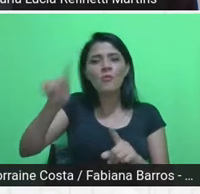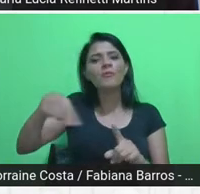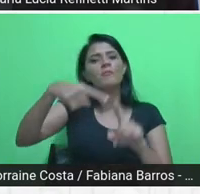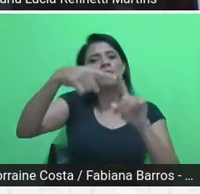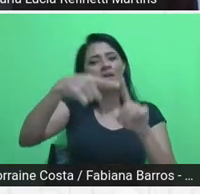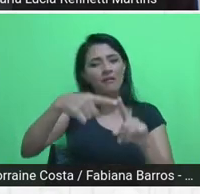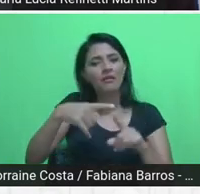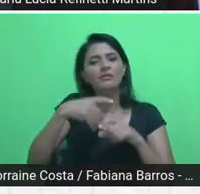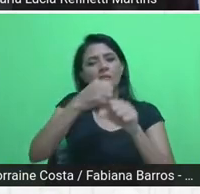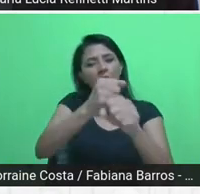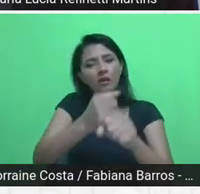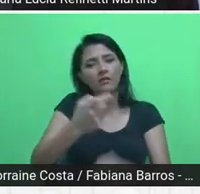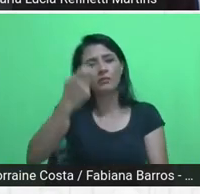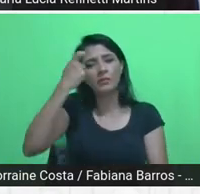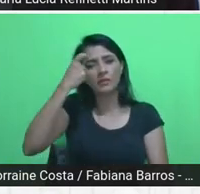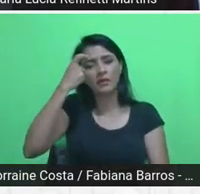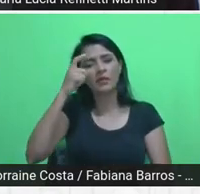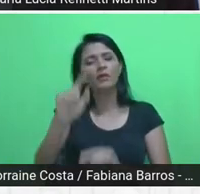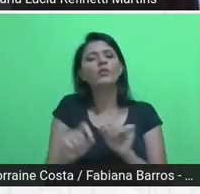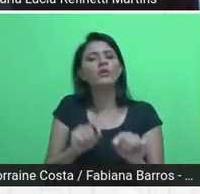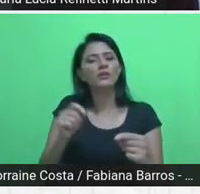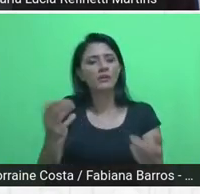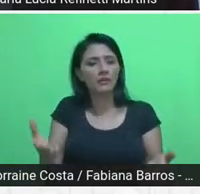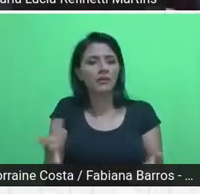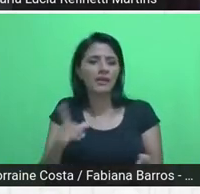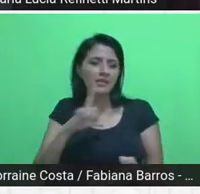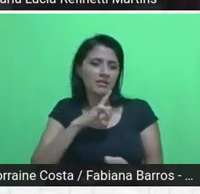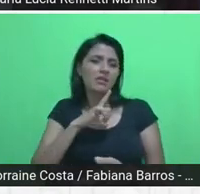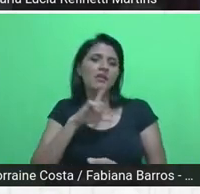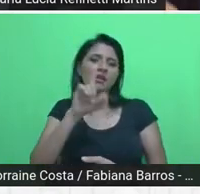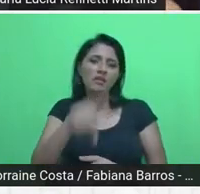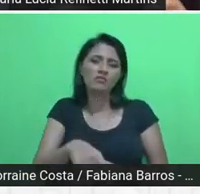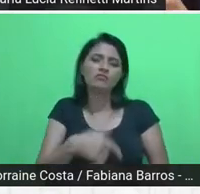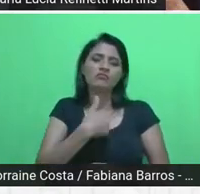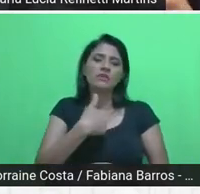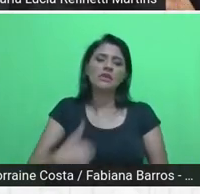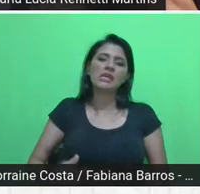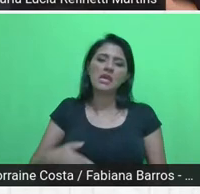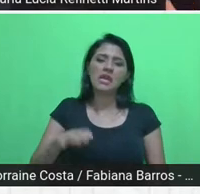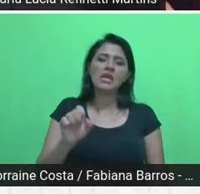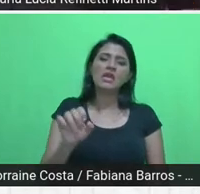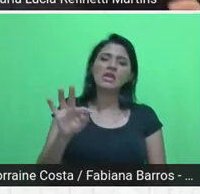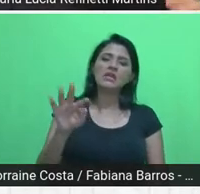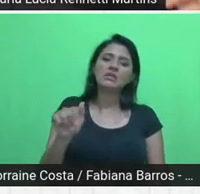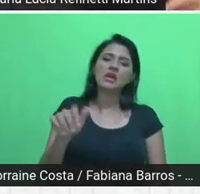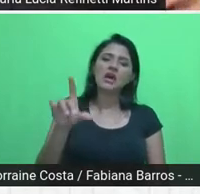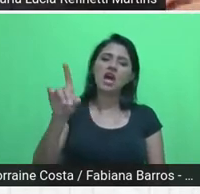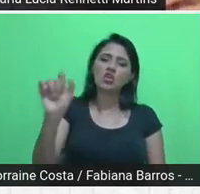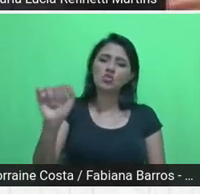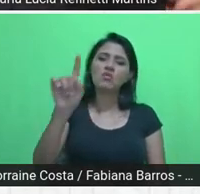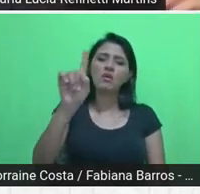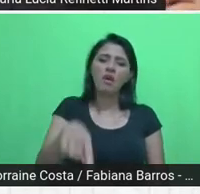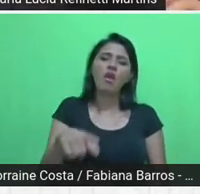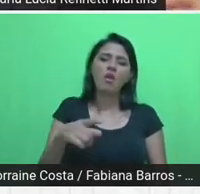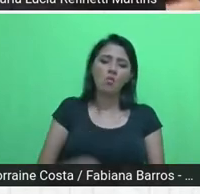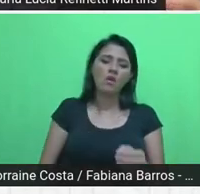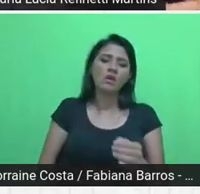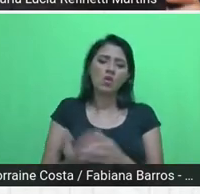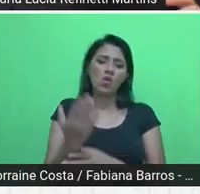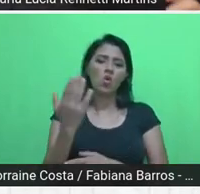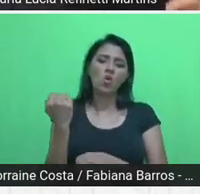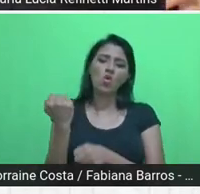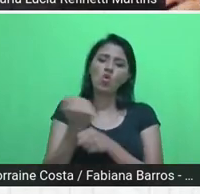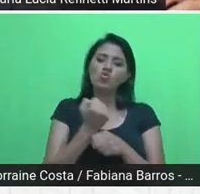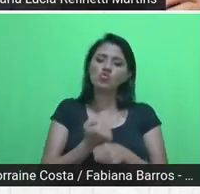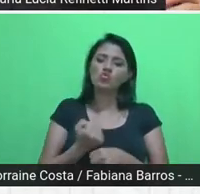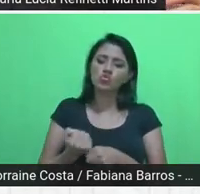ideia de que tem Estado e que é uma construção de pensar